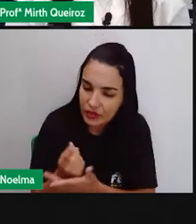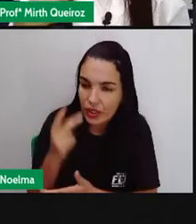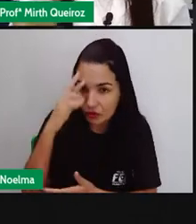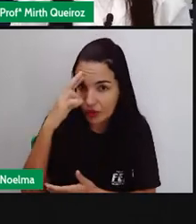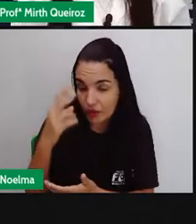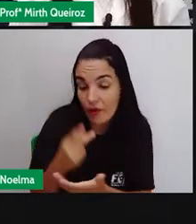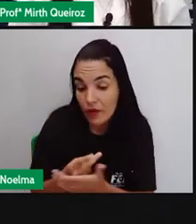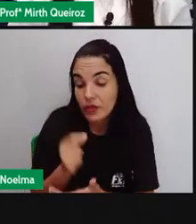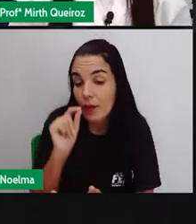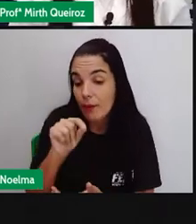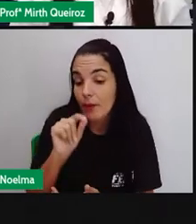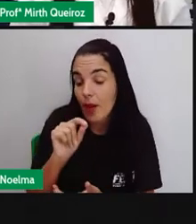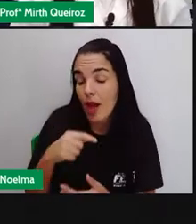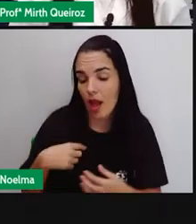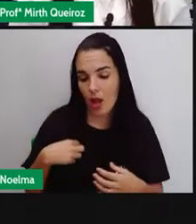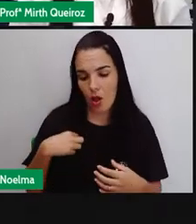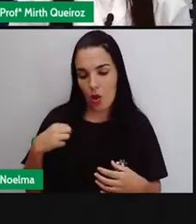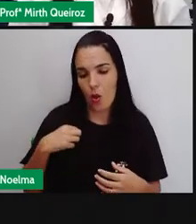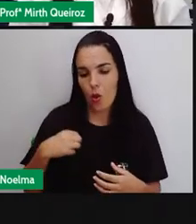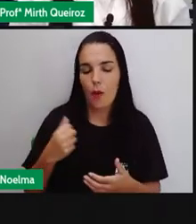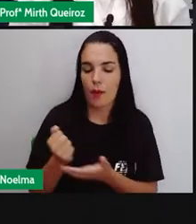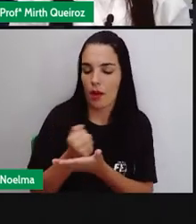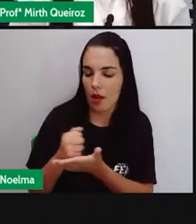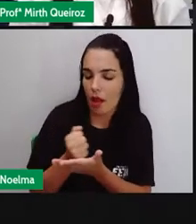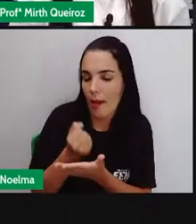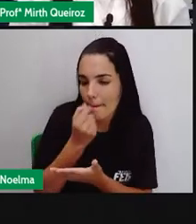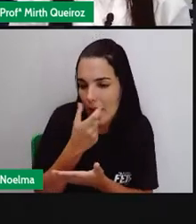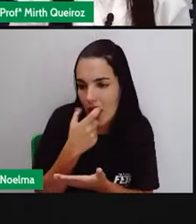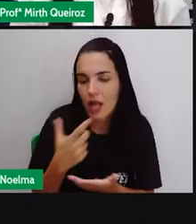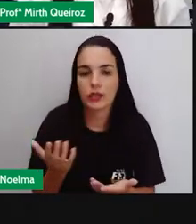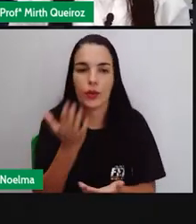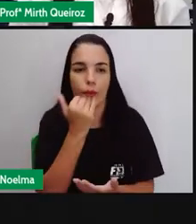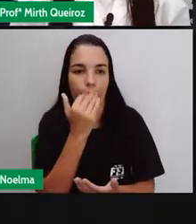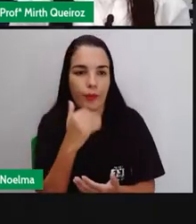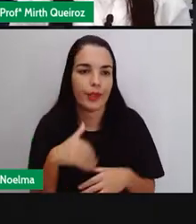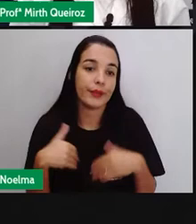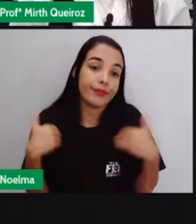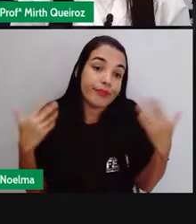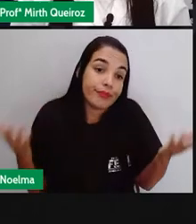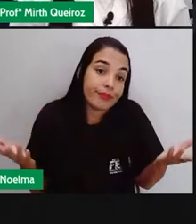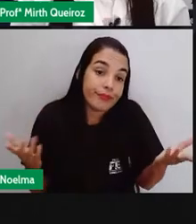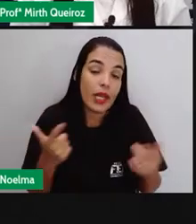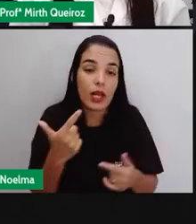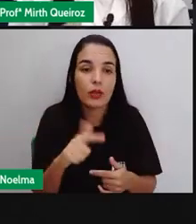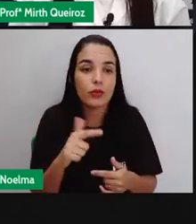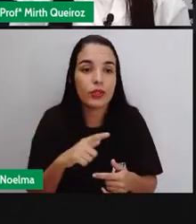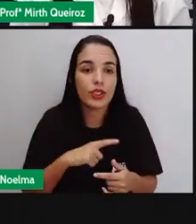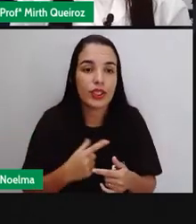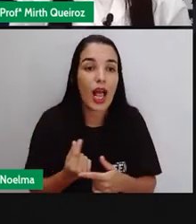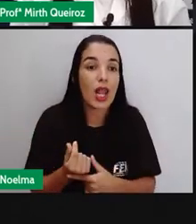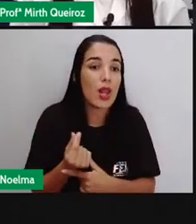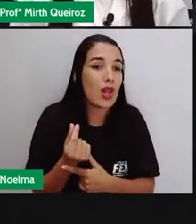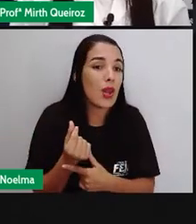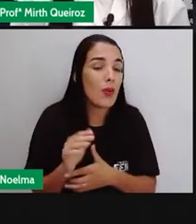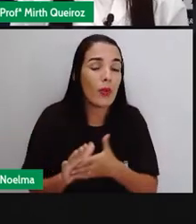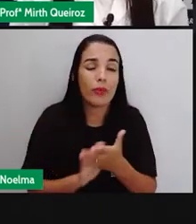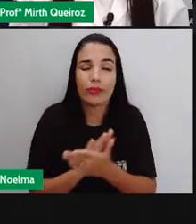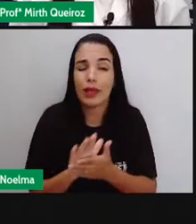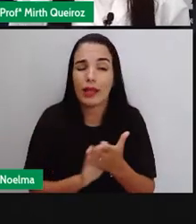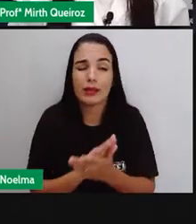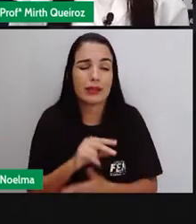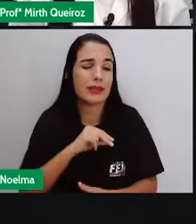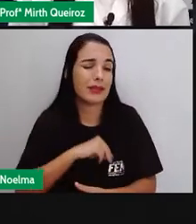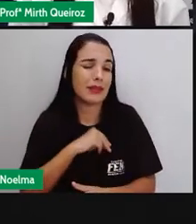dos remédios. Mas aí, dívidas para os imigrantes, né? Então, eles não conseguiam obter lucro com o trabalho deles,